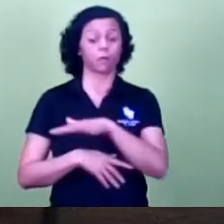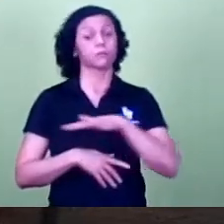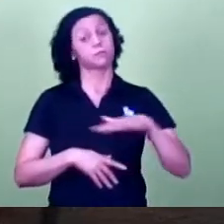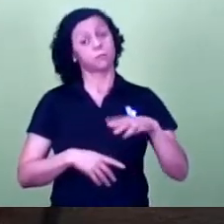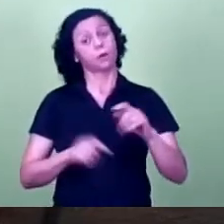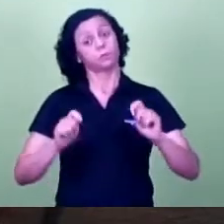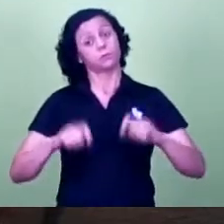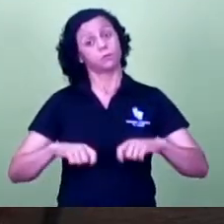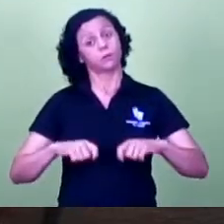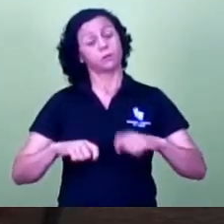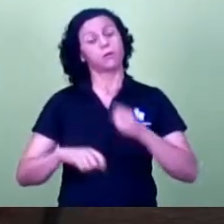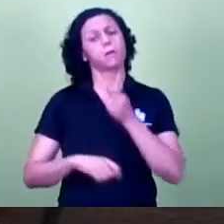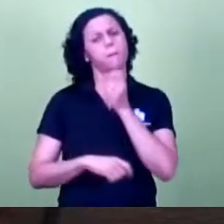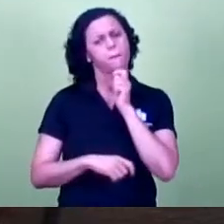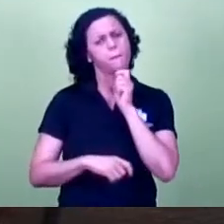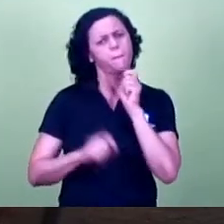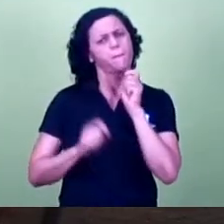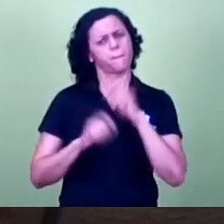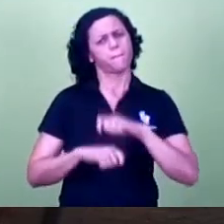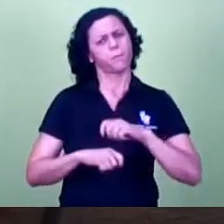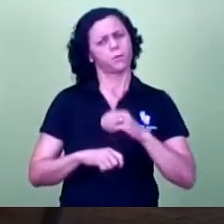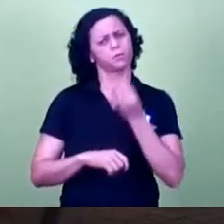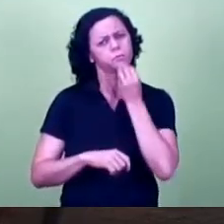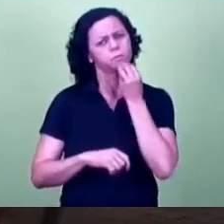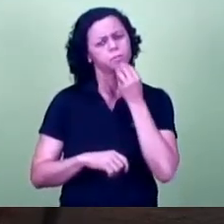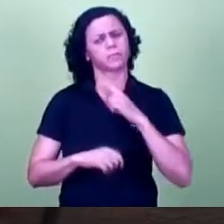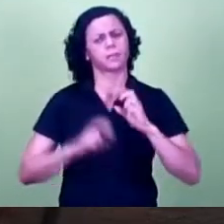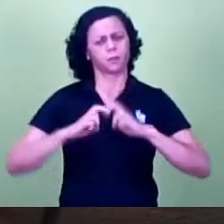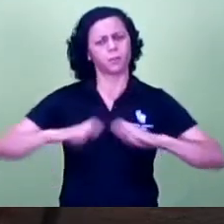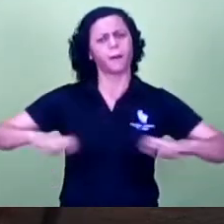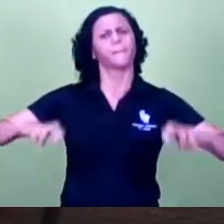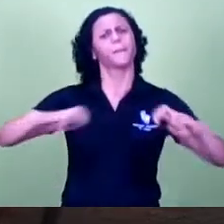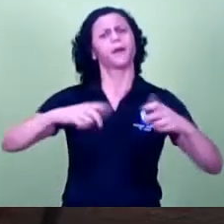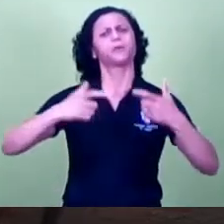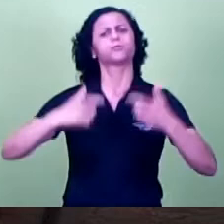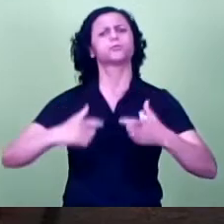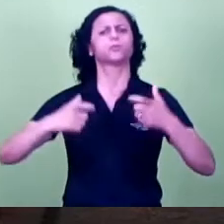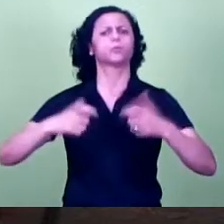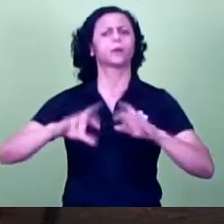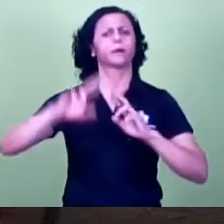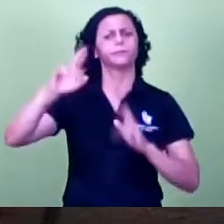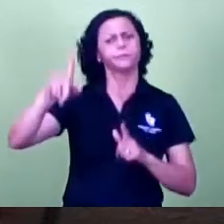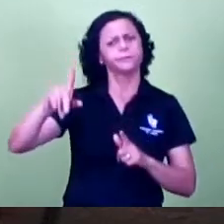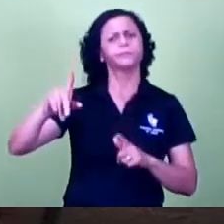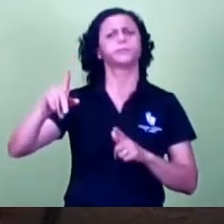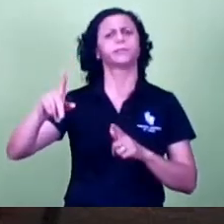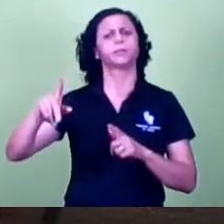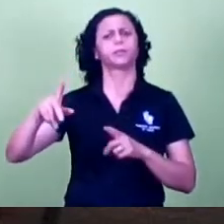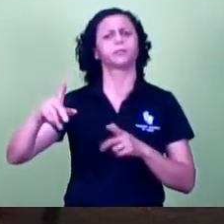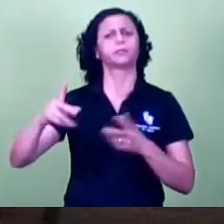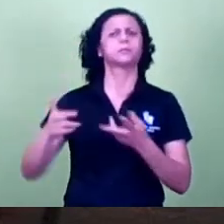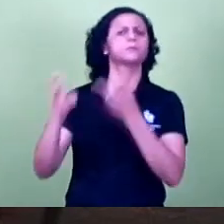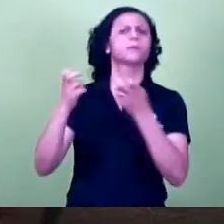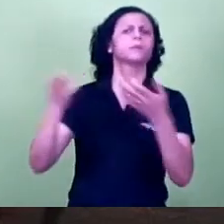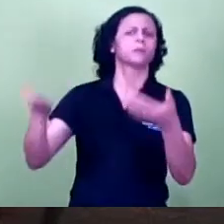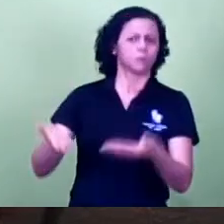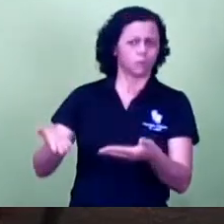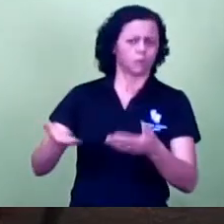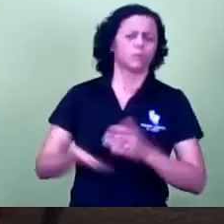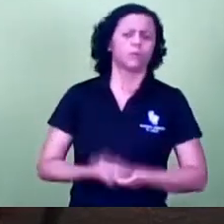ter ali uma praça, um local diferente daquilo que está lá hoje. Então, a gente está